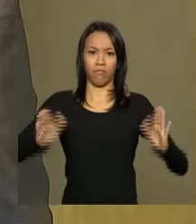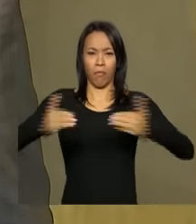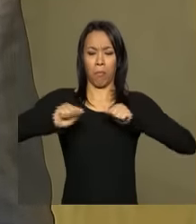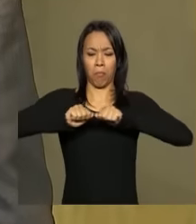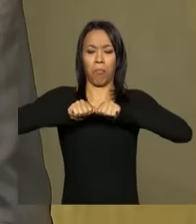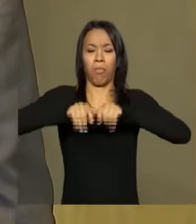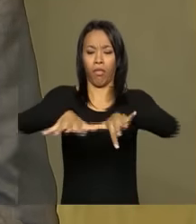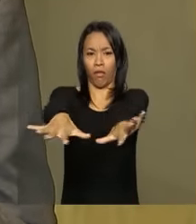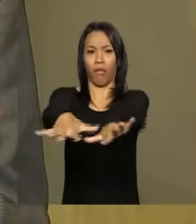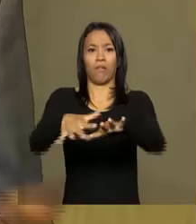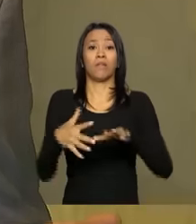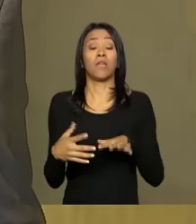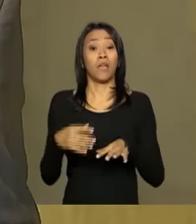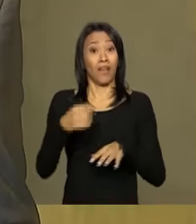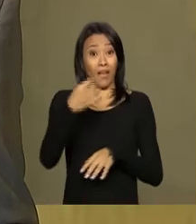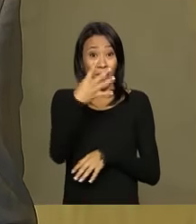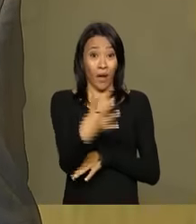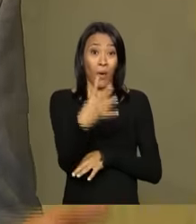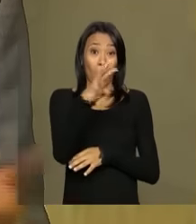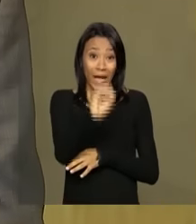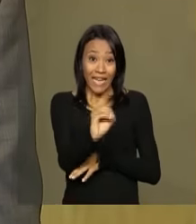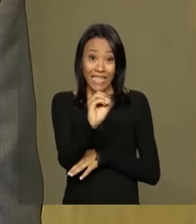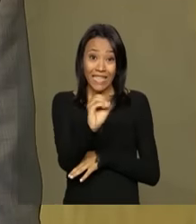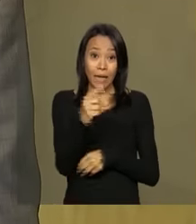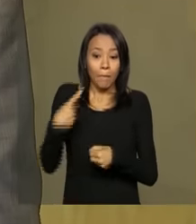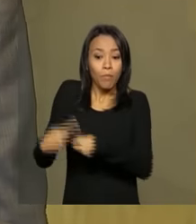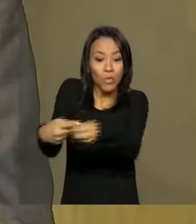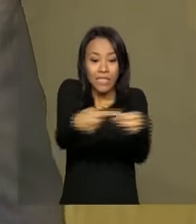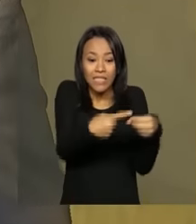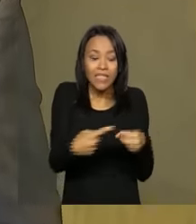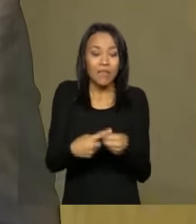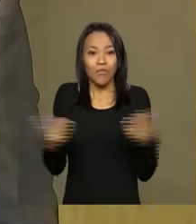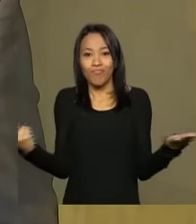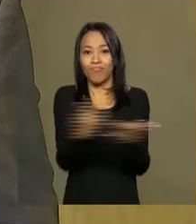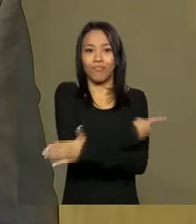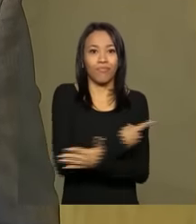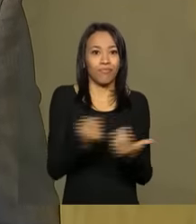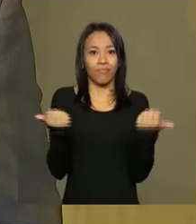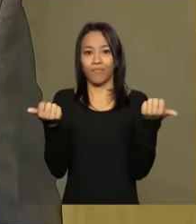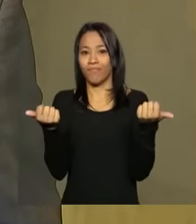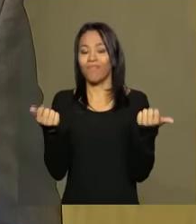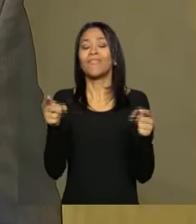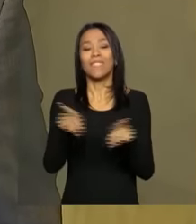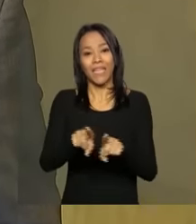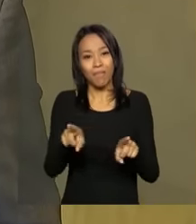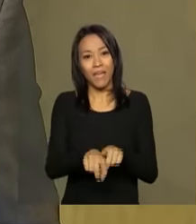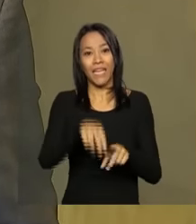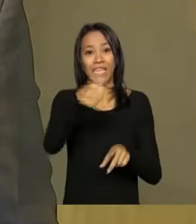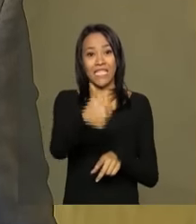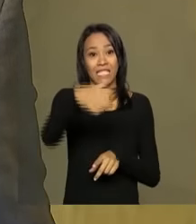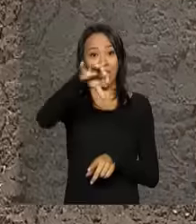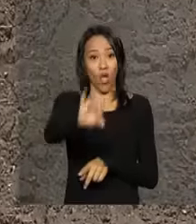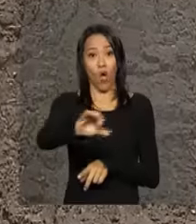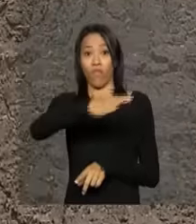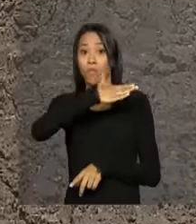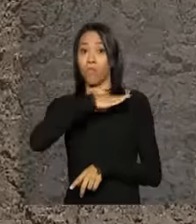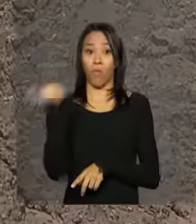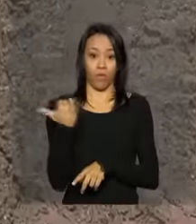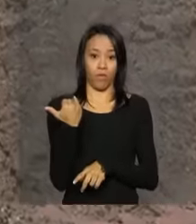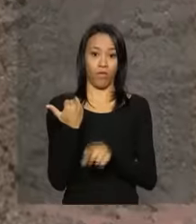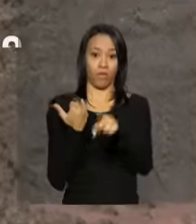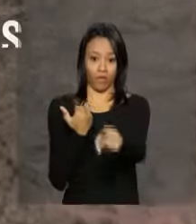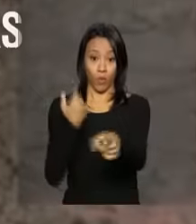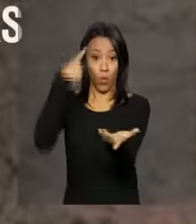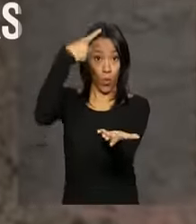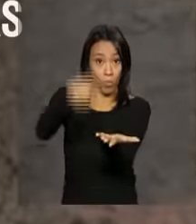Doce. Cerca de 40 municípios da região foram afetados, além de terem ocorrido 19 mortes. O acordo